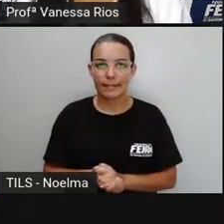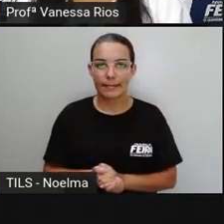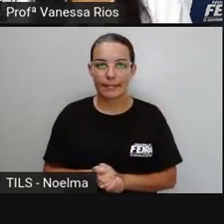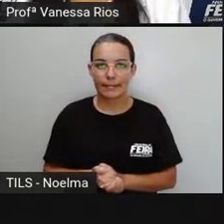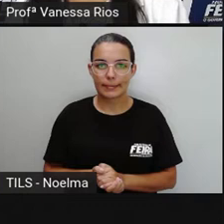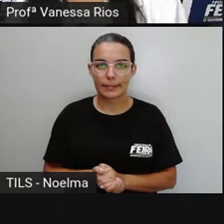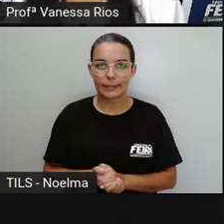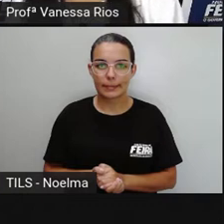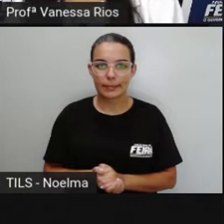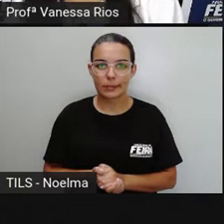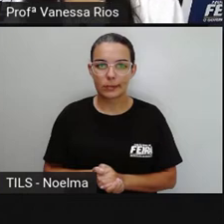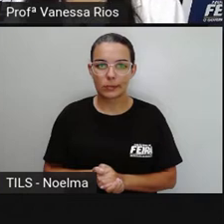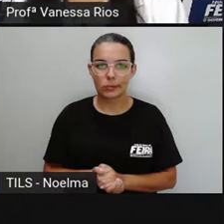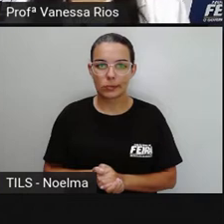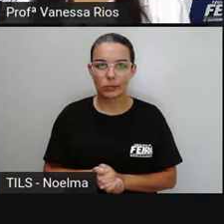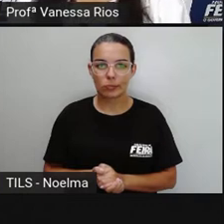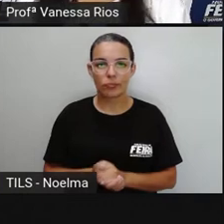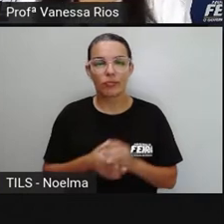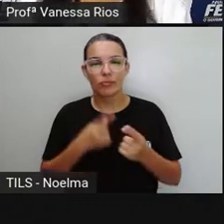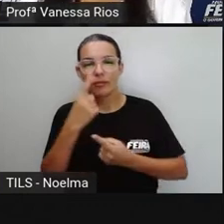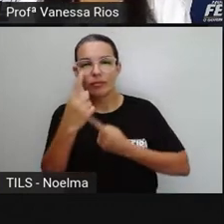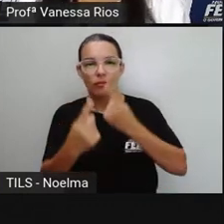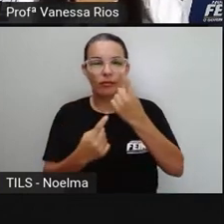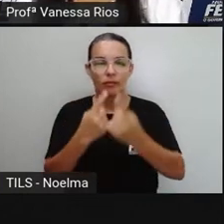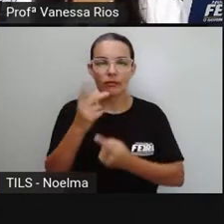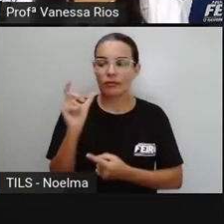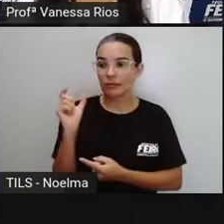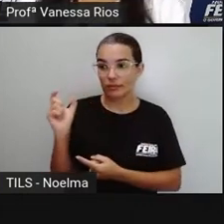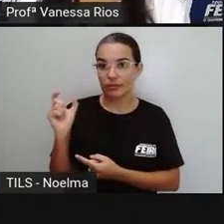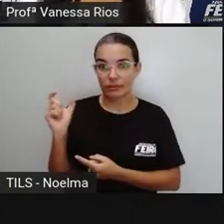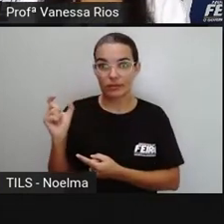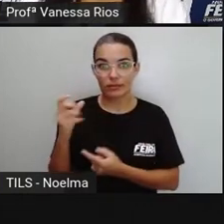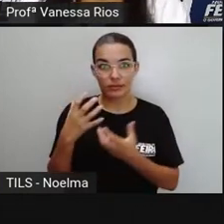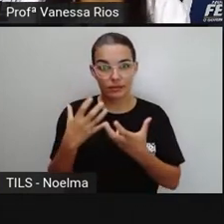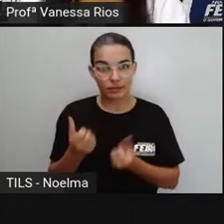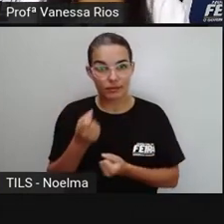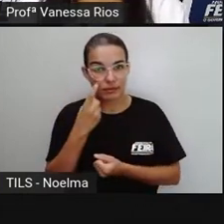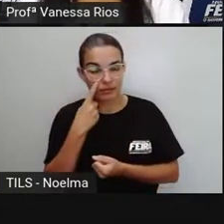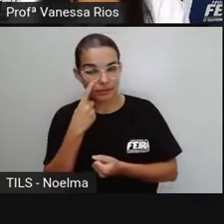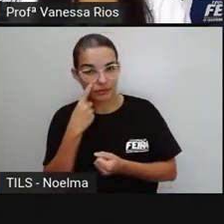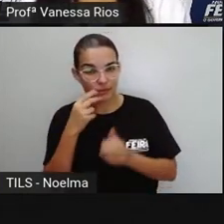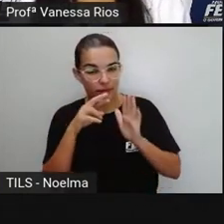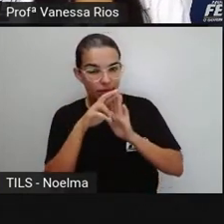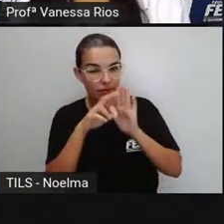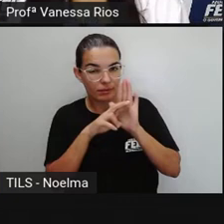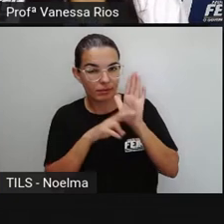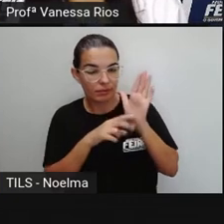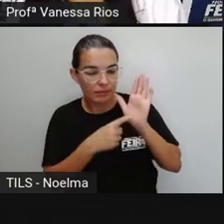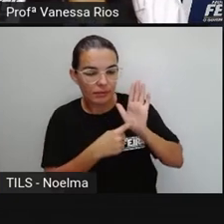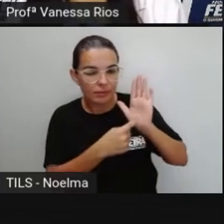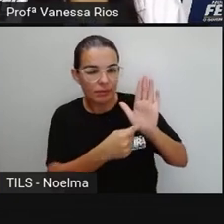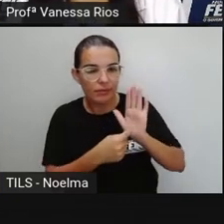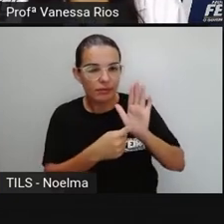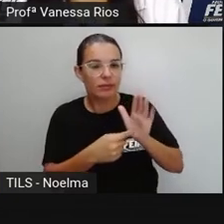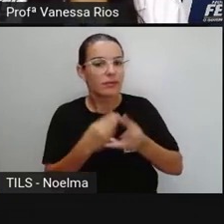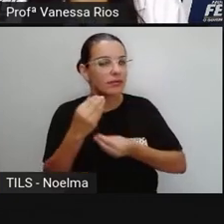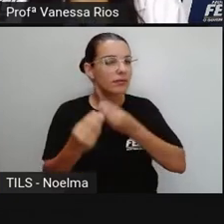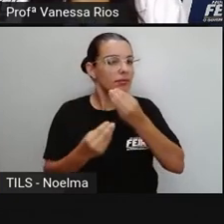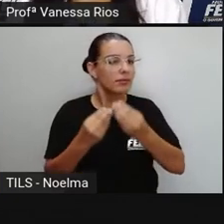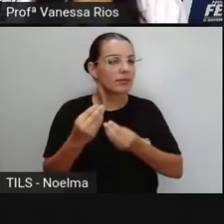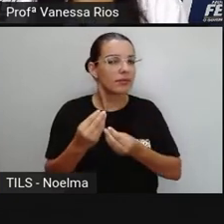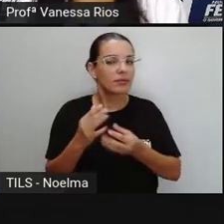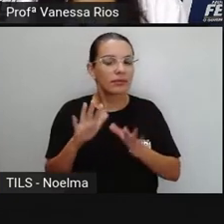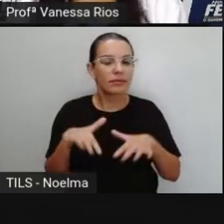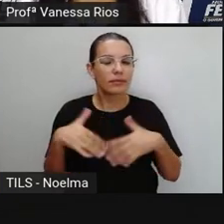E aí, a Pró traz agora aí algumas palavras, né? Para a gente utilizar essa técnica e identificarmos qual é a